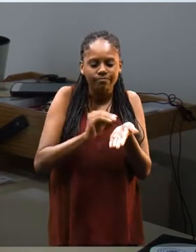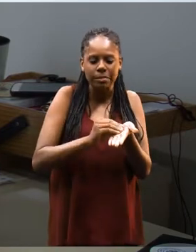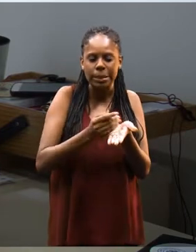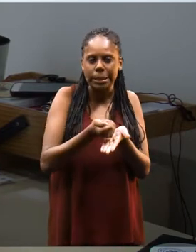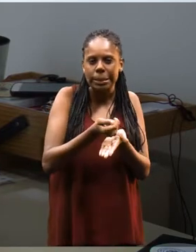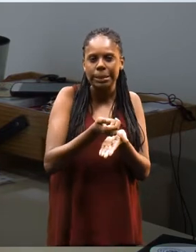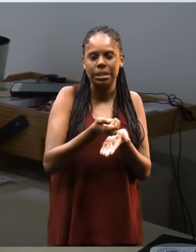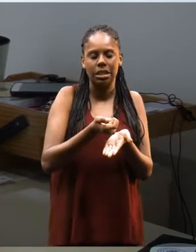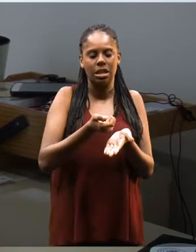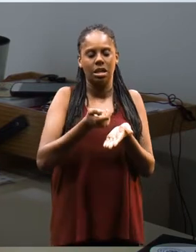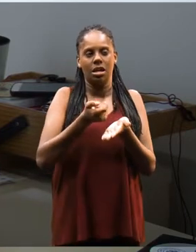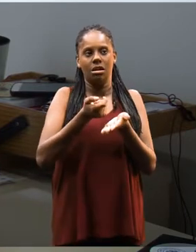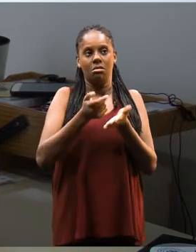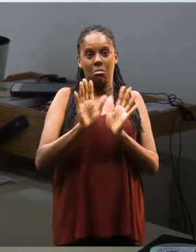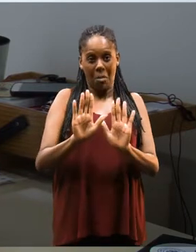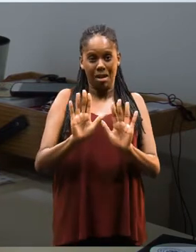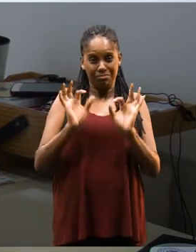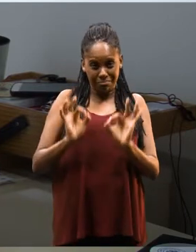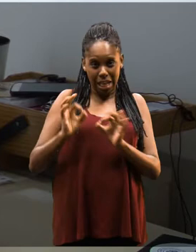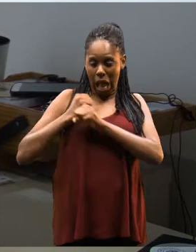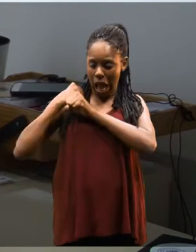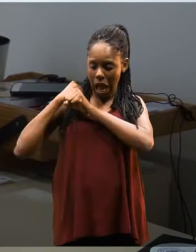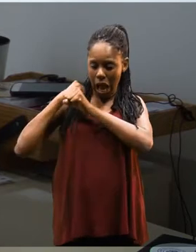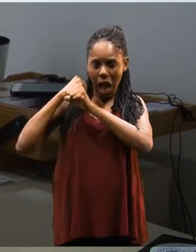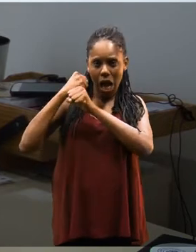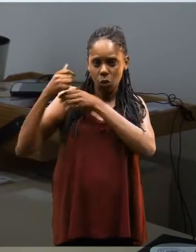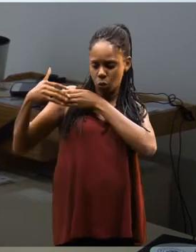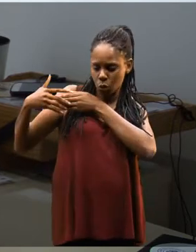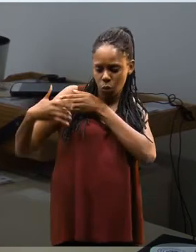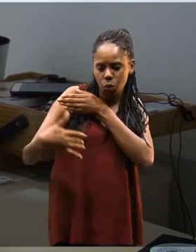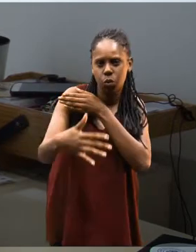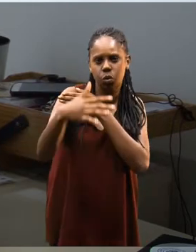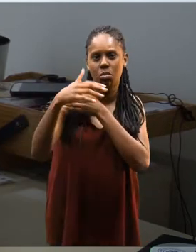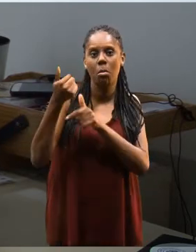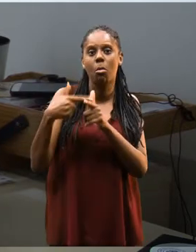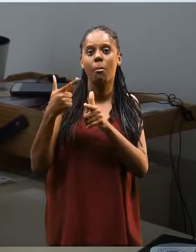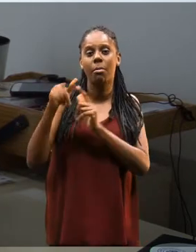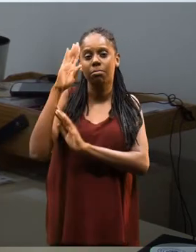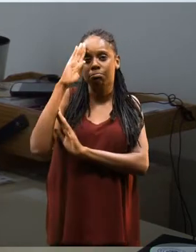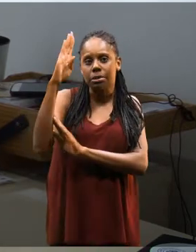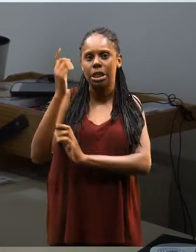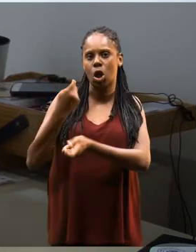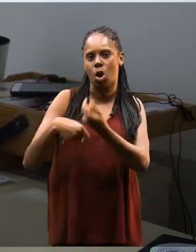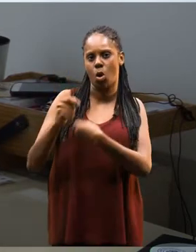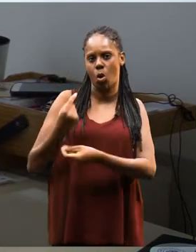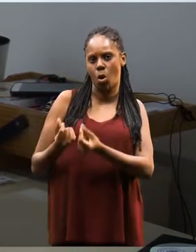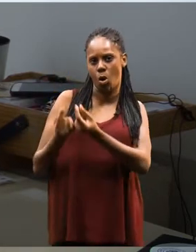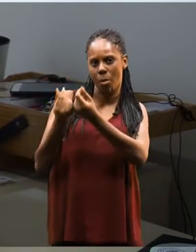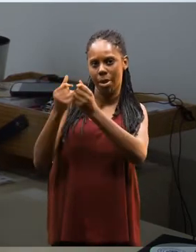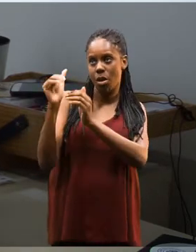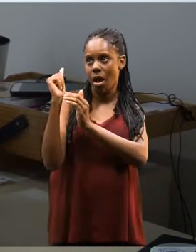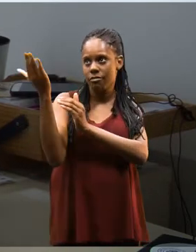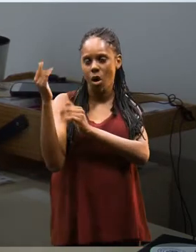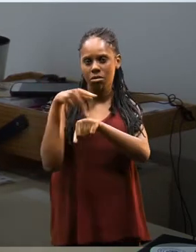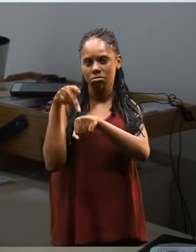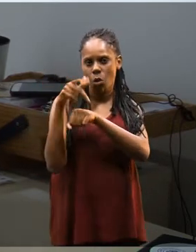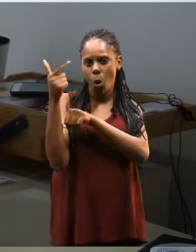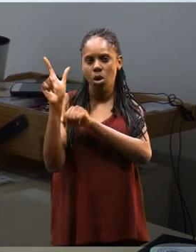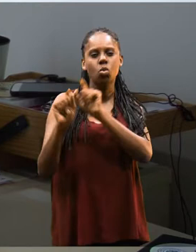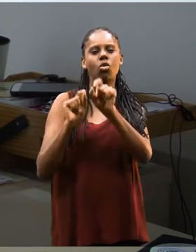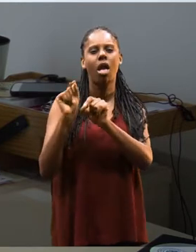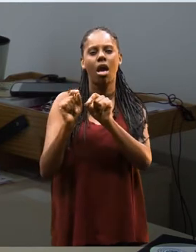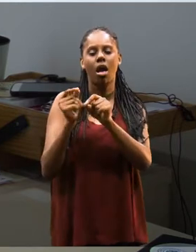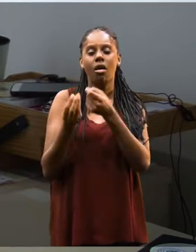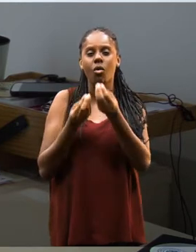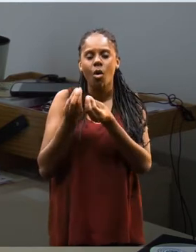Mas, de fato, de décadas para cá, o principal problema da economia mundo afora tem sido